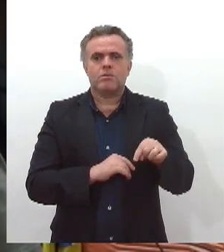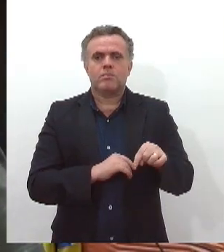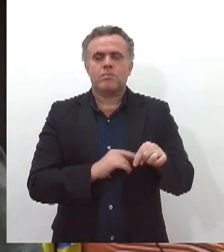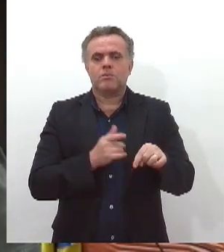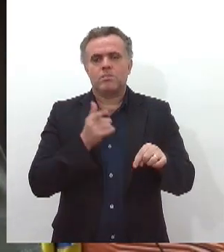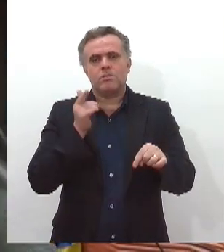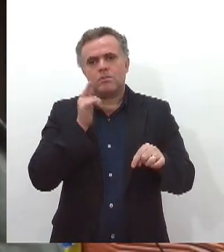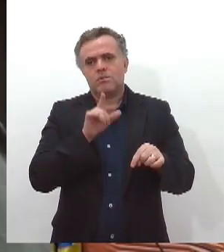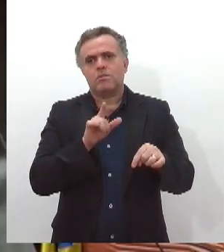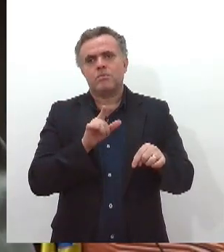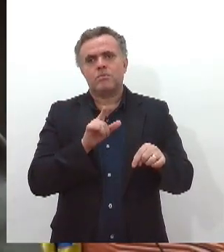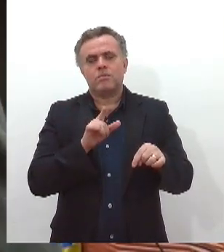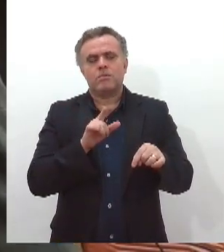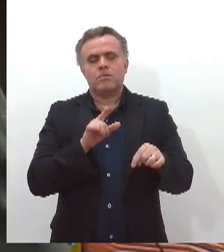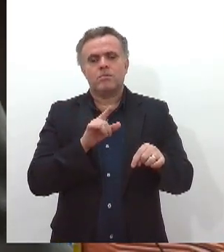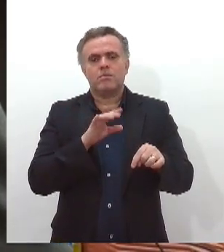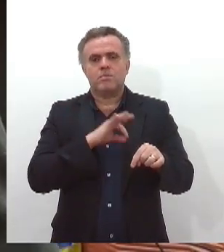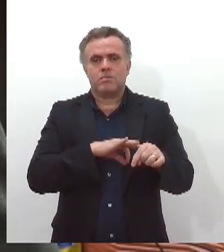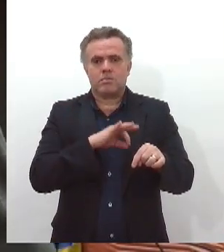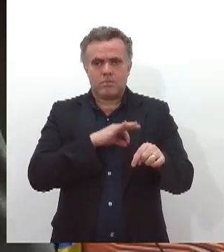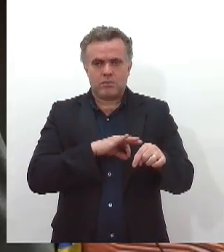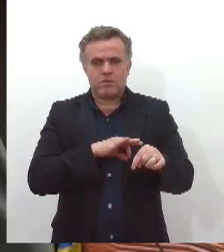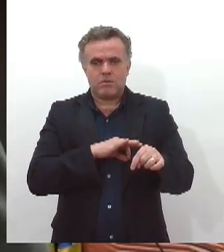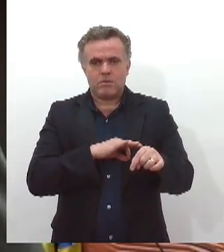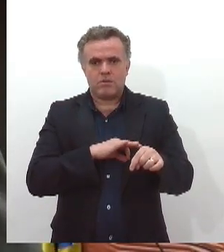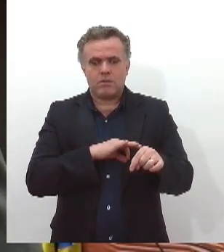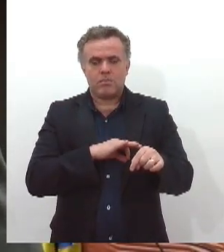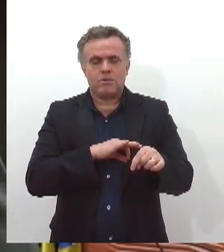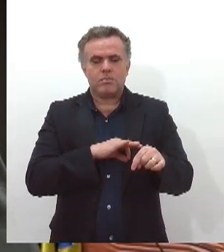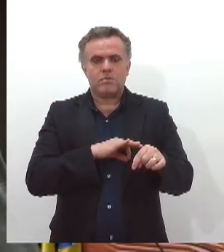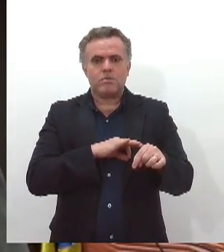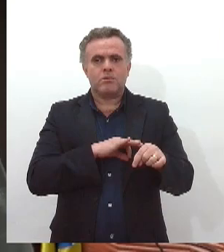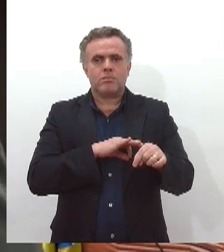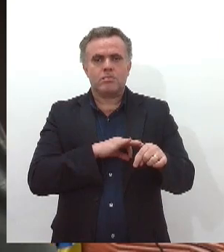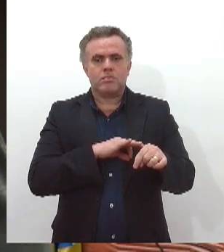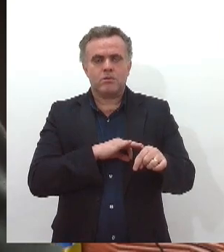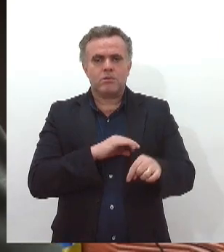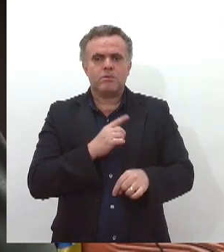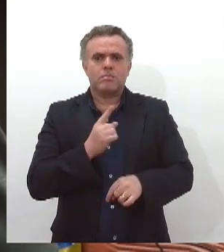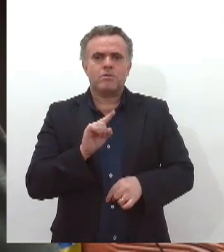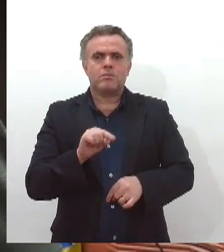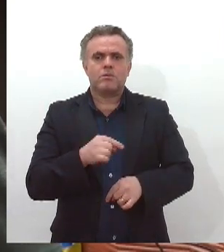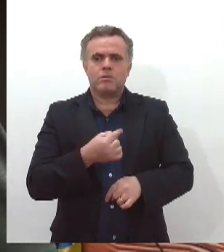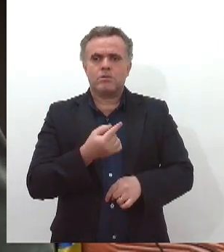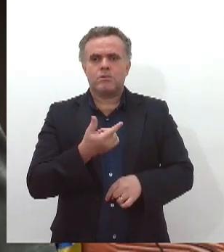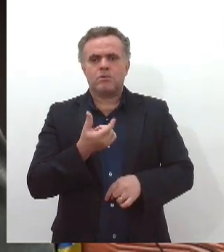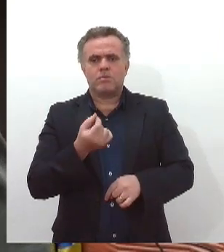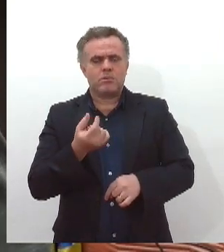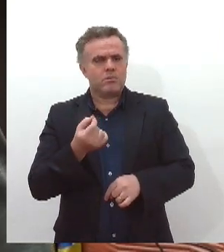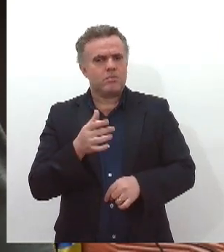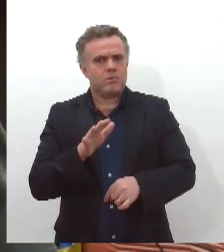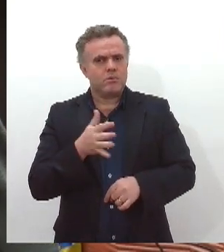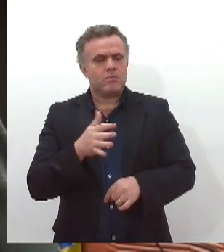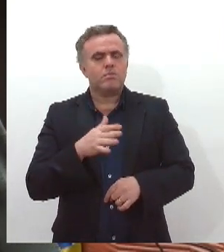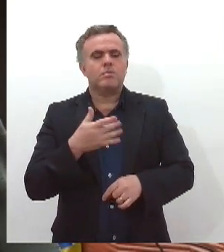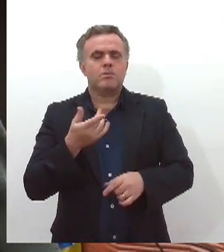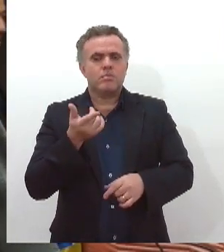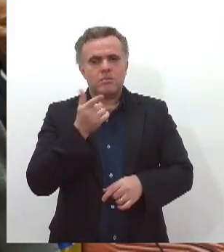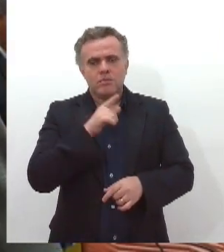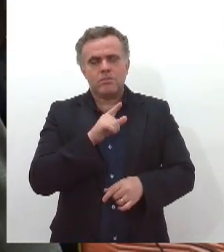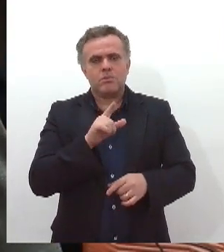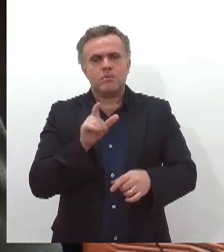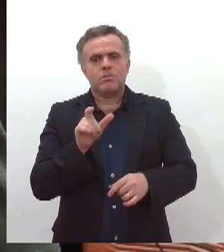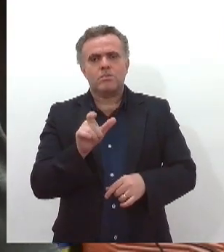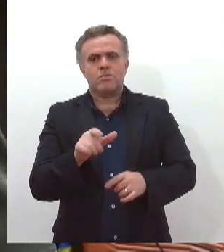salário mínimo terá direito ao benefício do cartão C+, também as